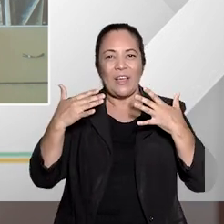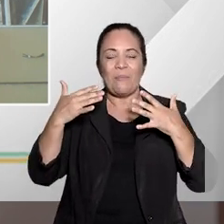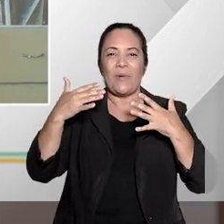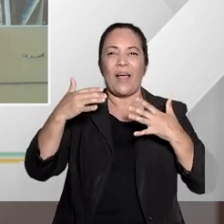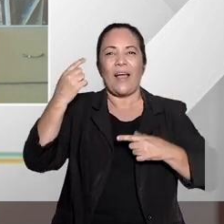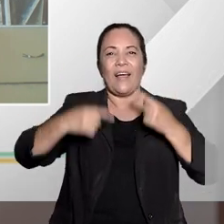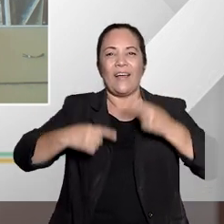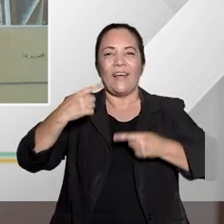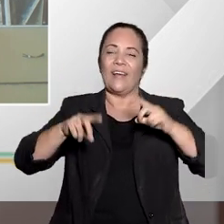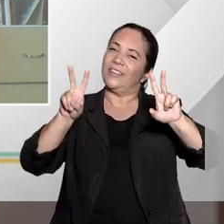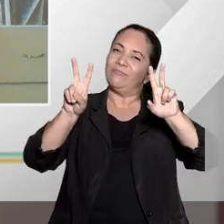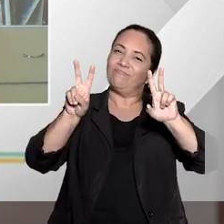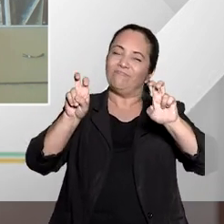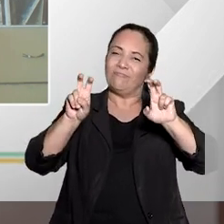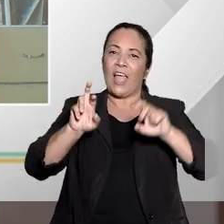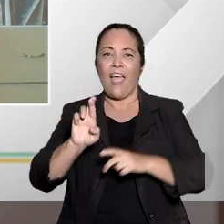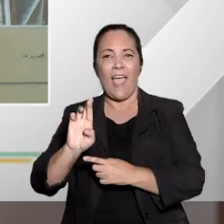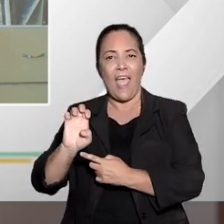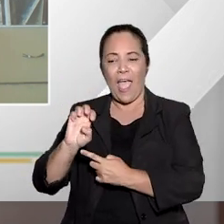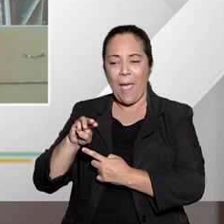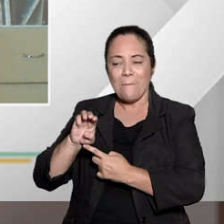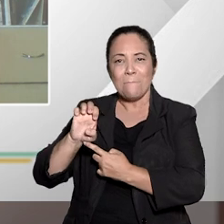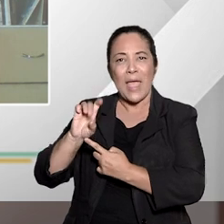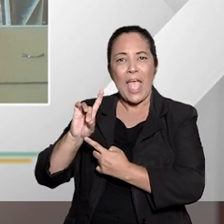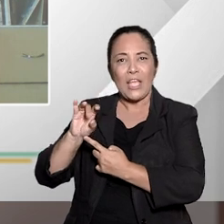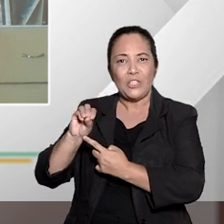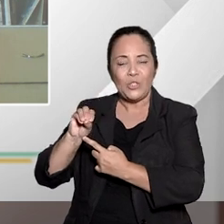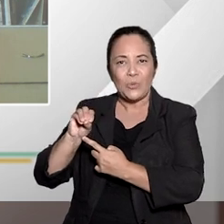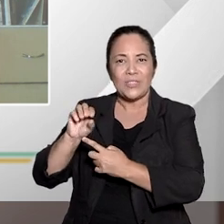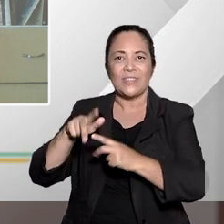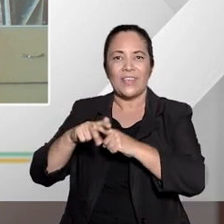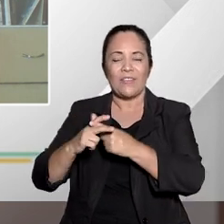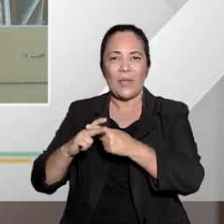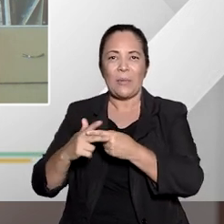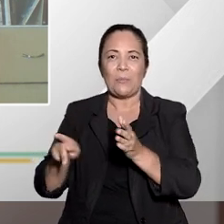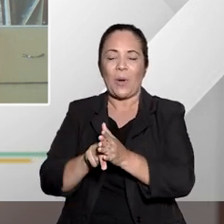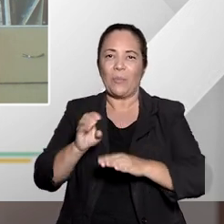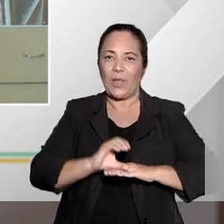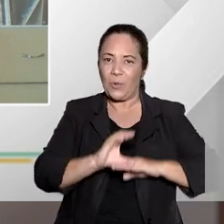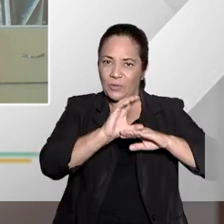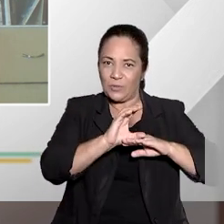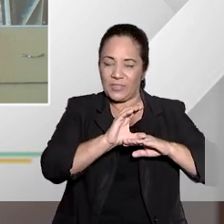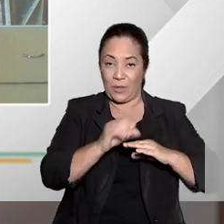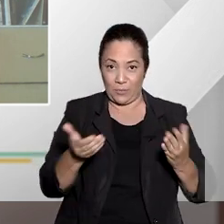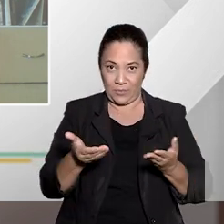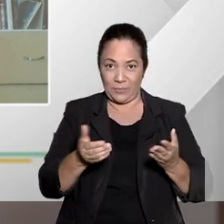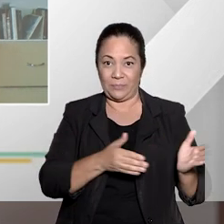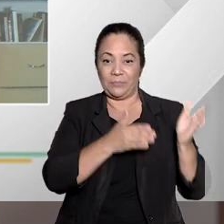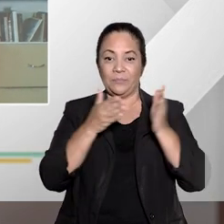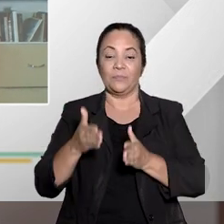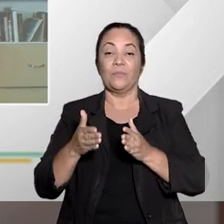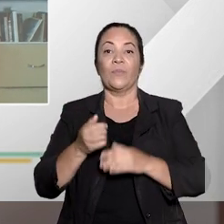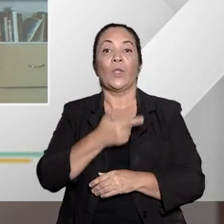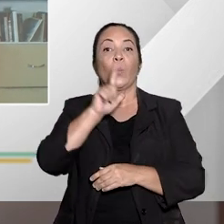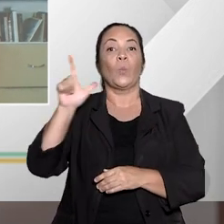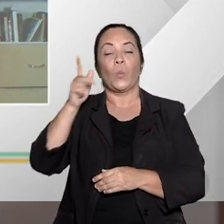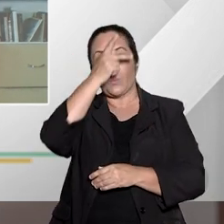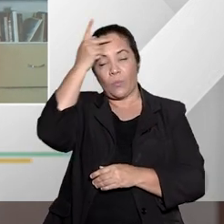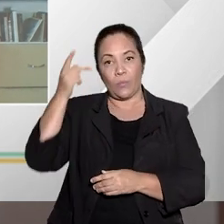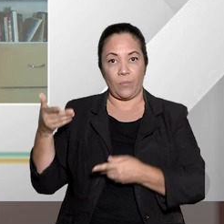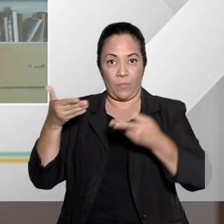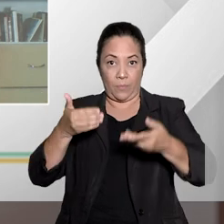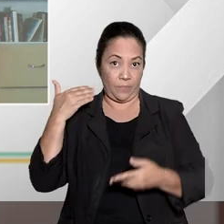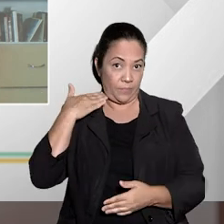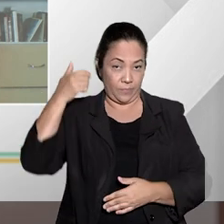falar um pouquinho sobre esse remédio constitucional tão importante, especialmente nos dias de hoje. E o nosso outro convidado